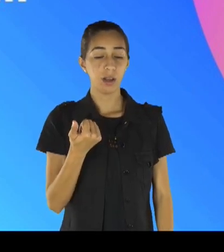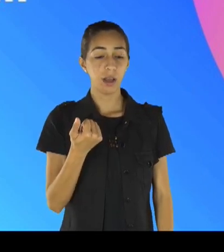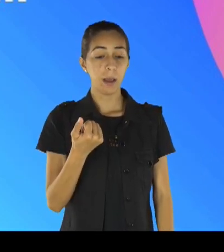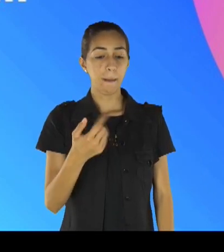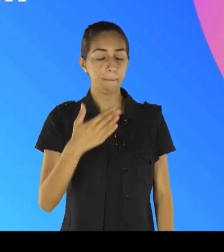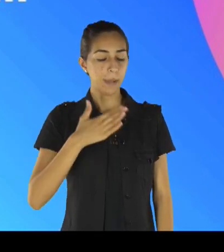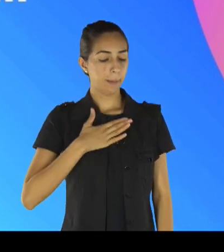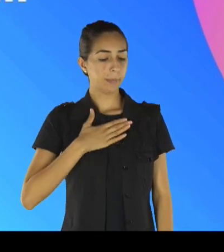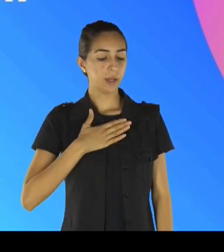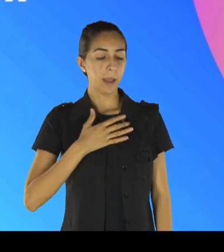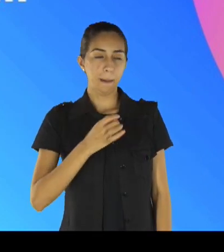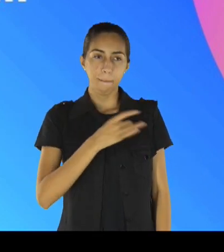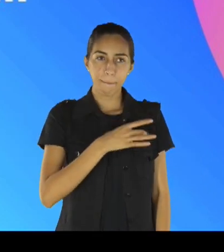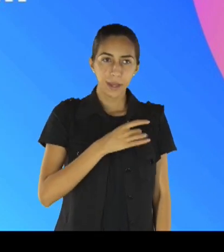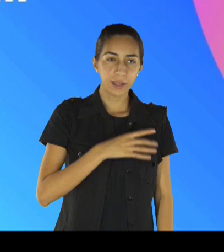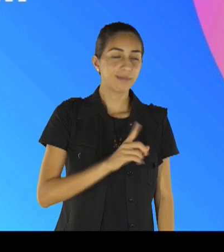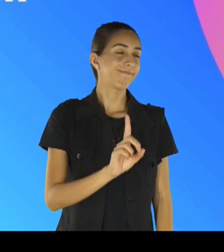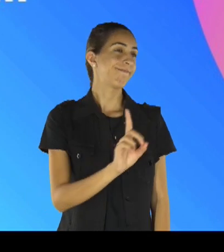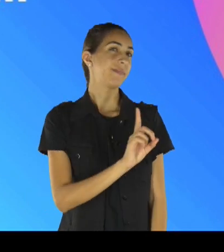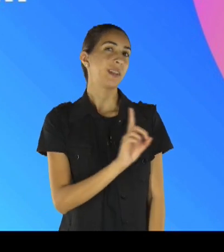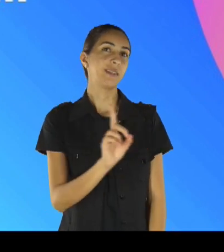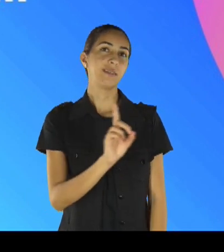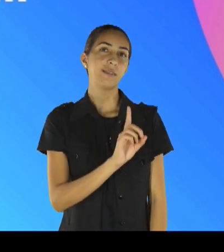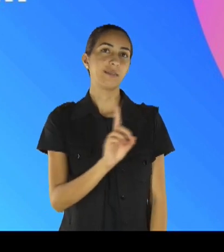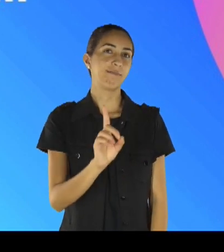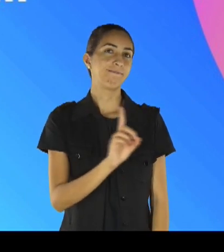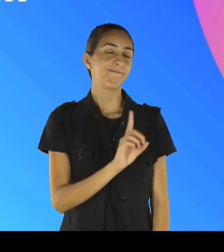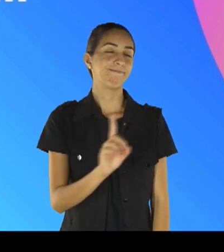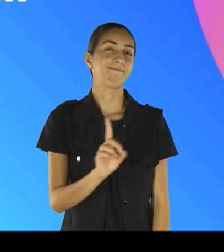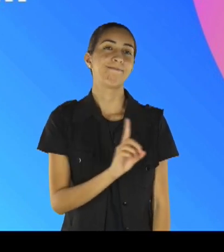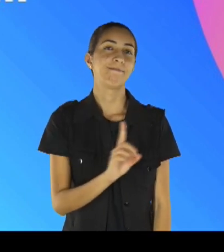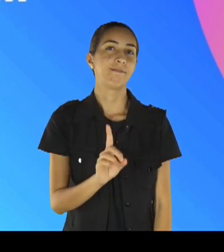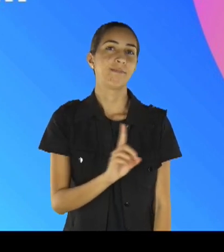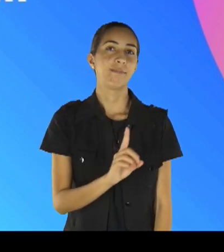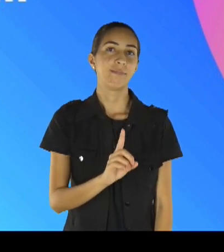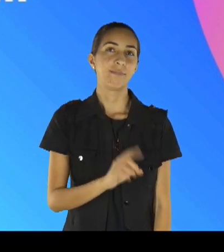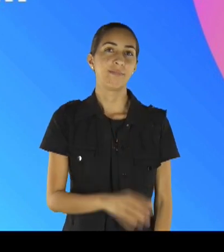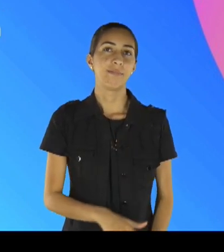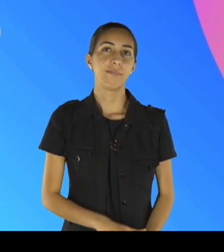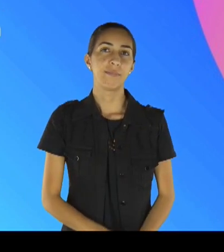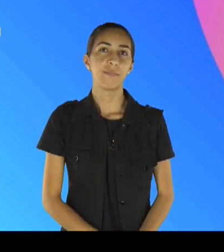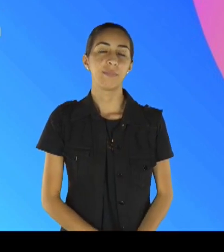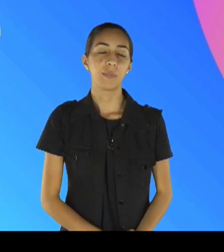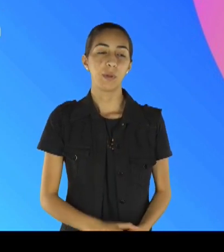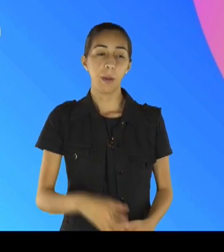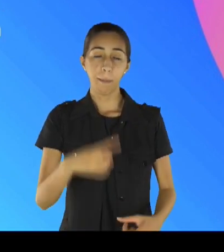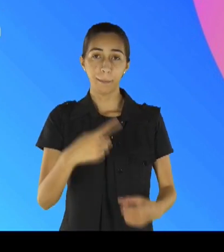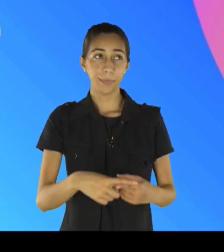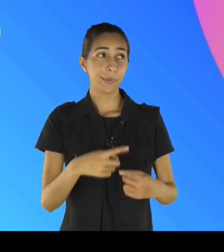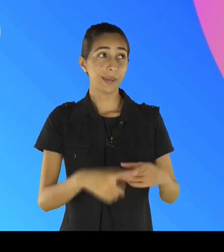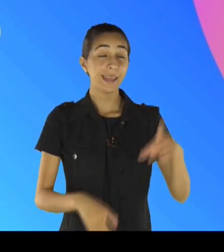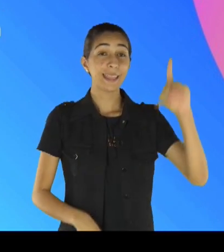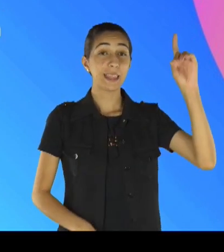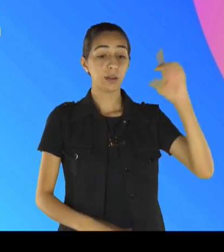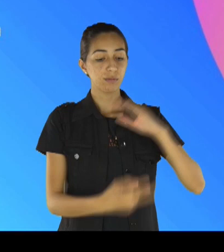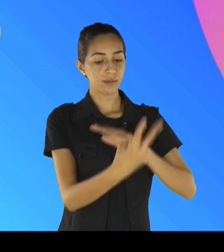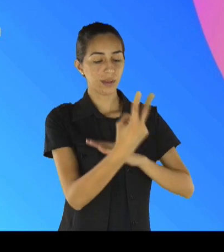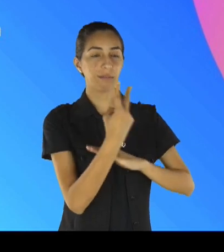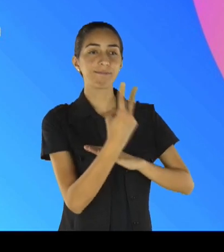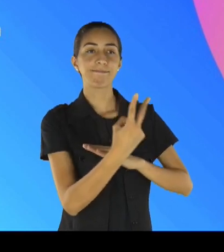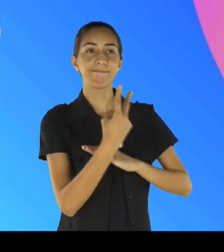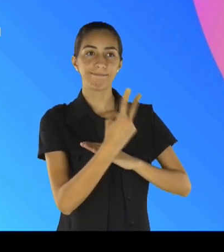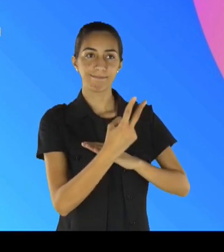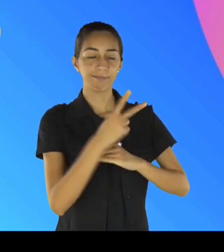apresentado a César, e eis que Deus te deu todos, quanto navegam contigo, portanto, ó